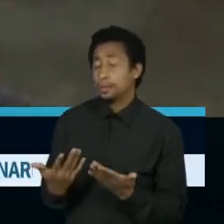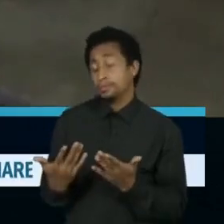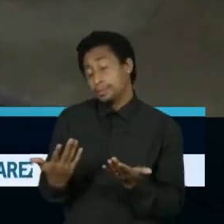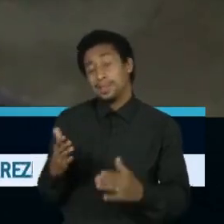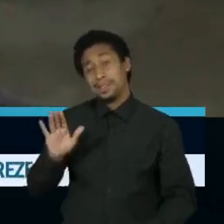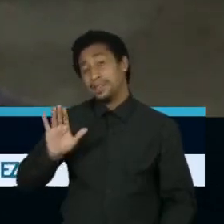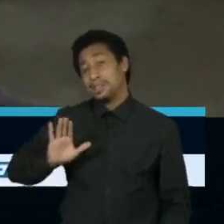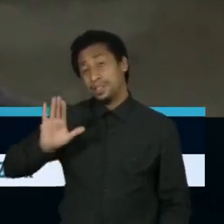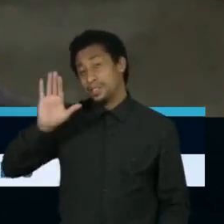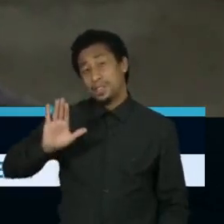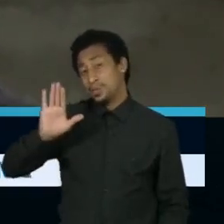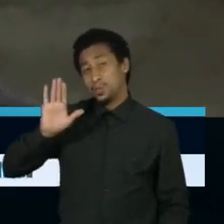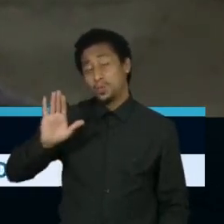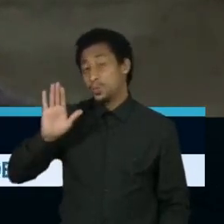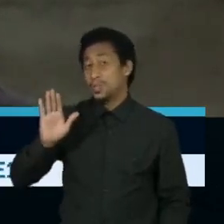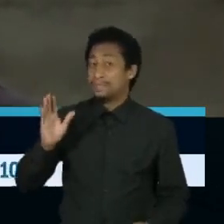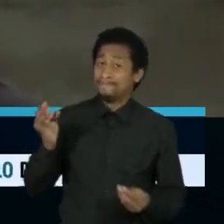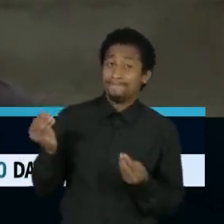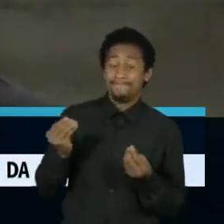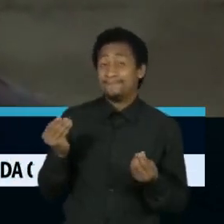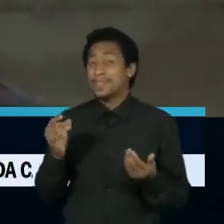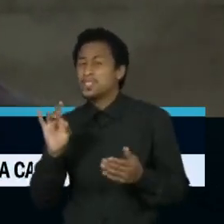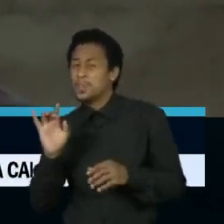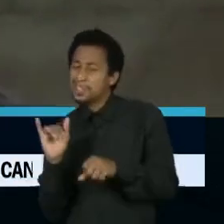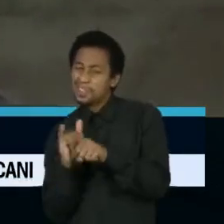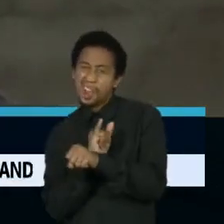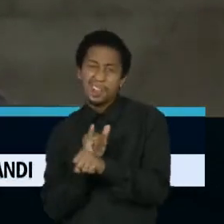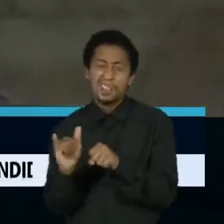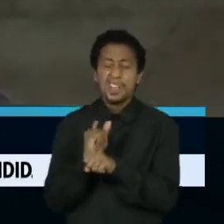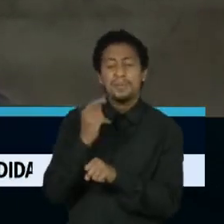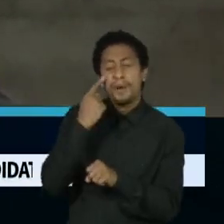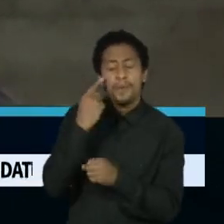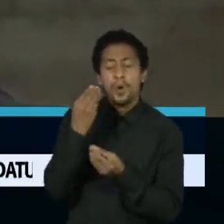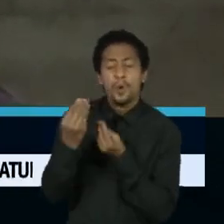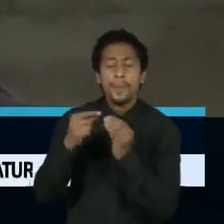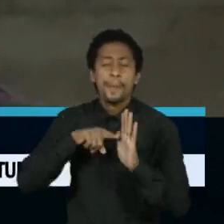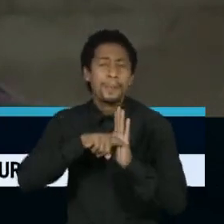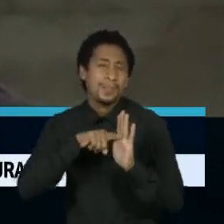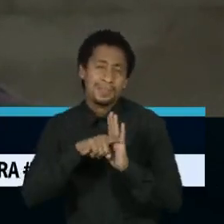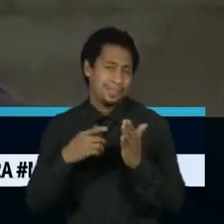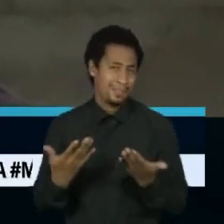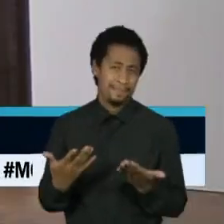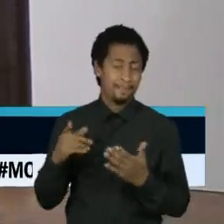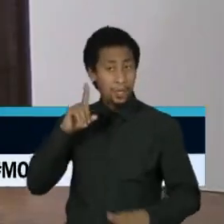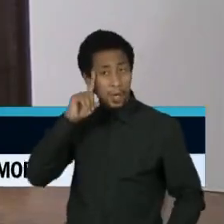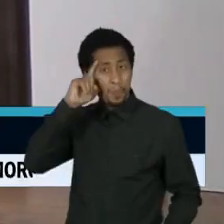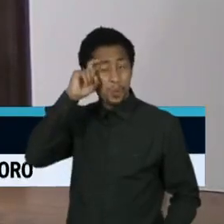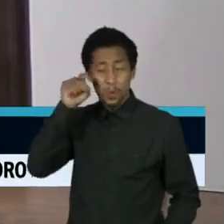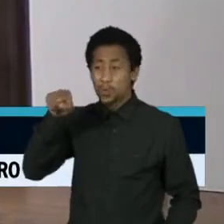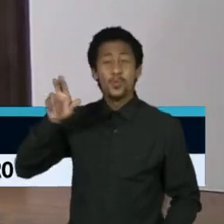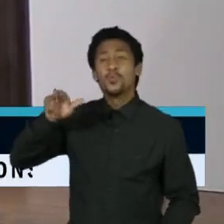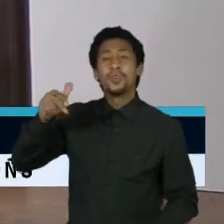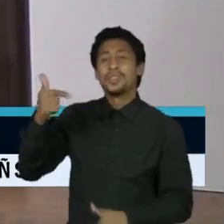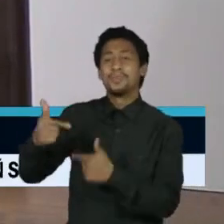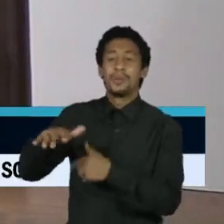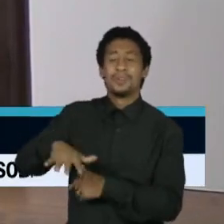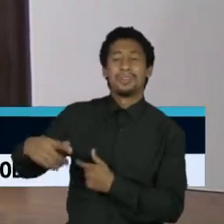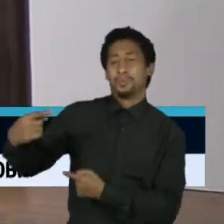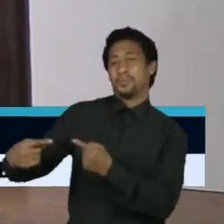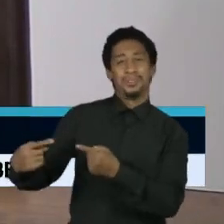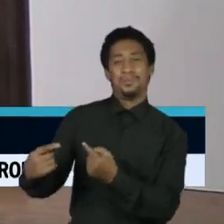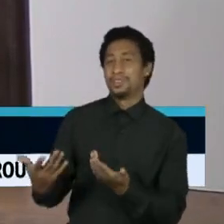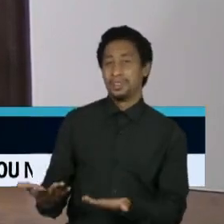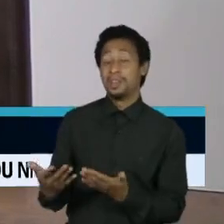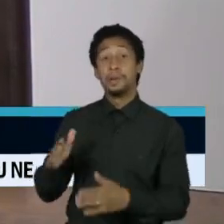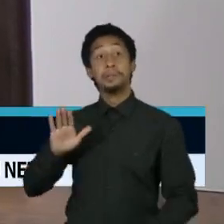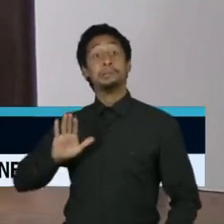uma candidatura que foi lançada como um balão de ensaio. Uma pessoa que não vem da política, tentando se lançar como